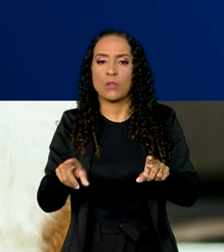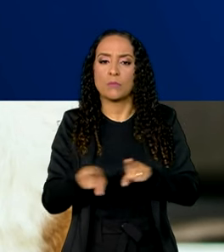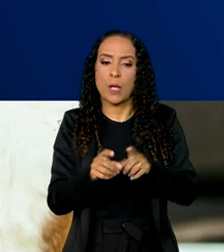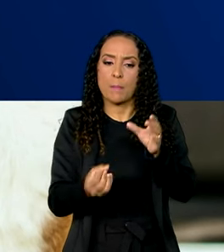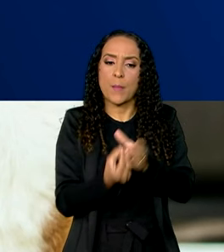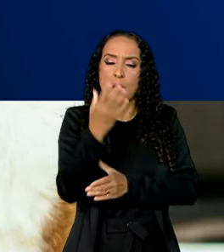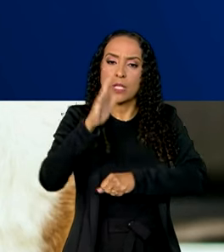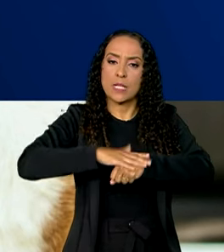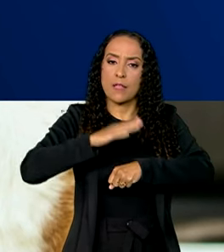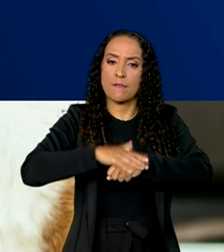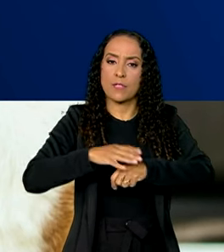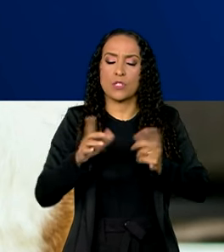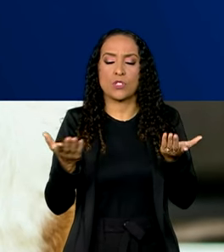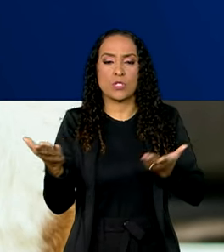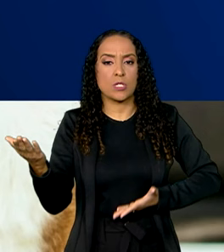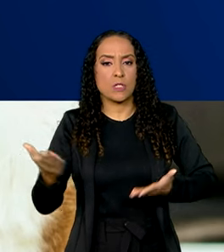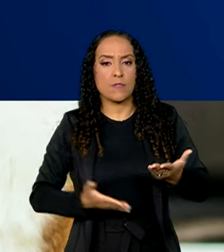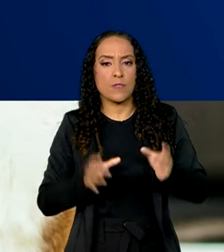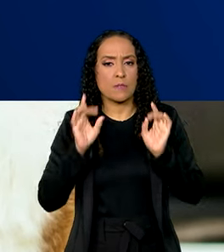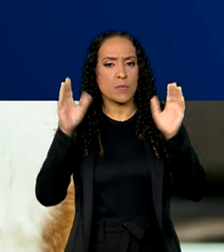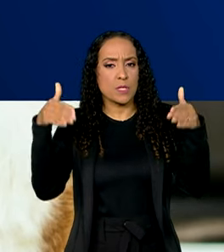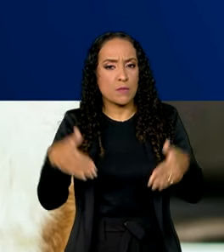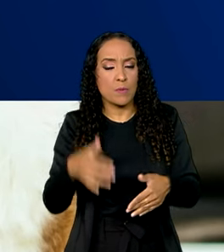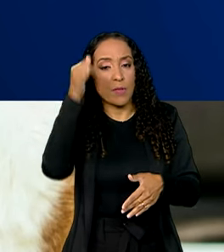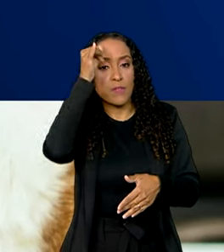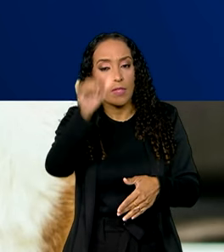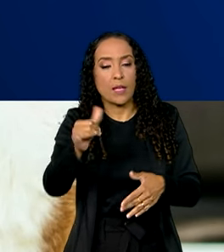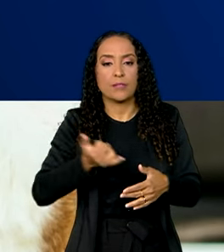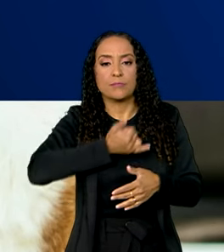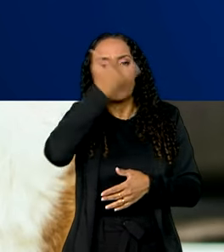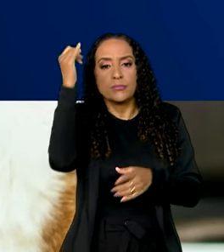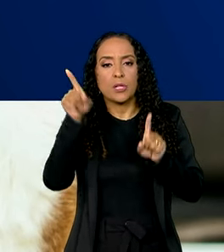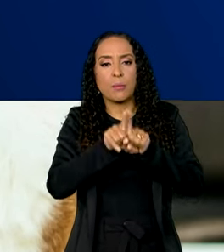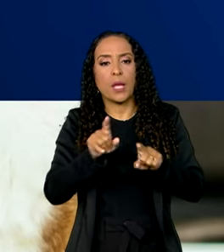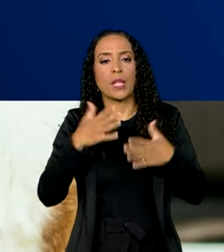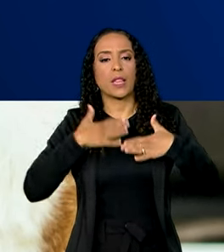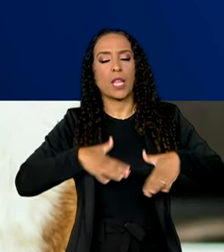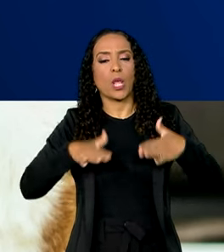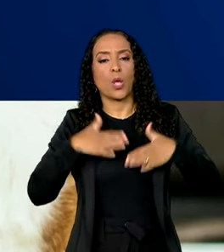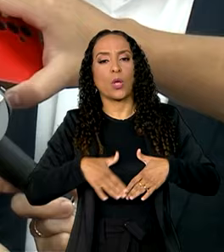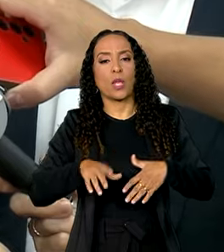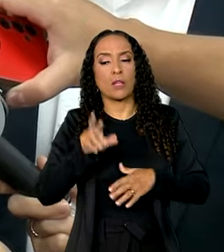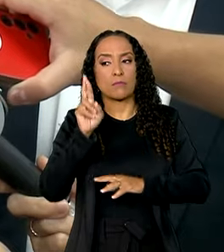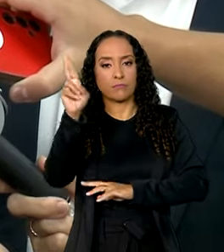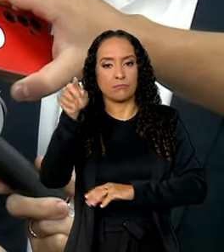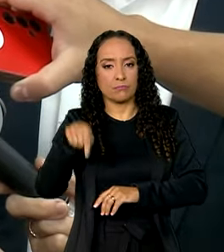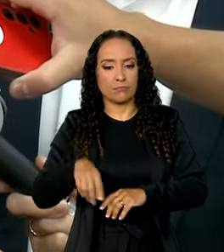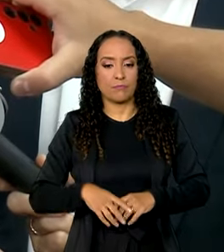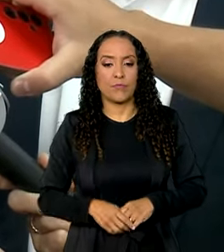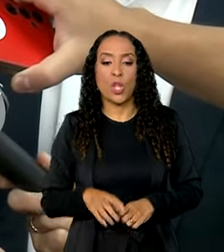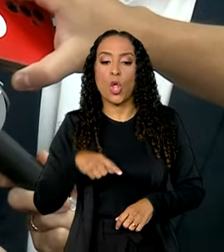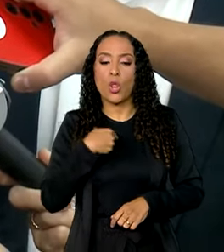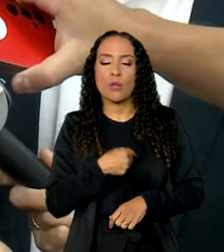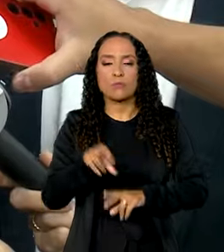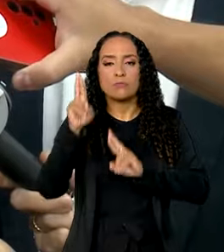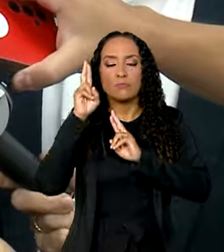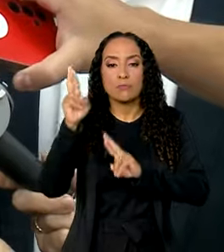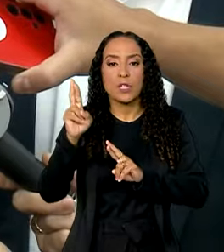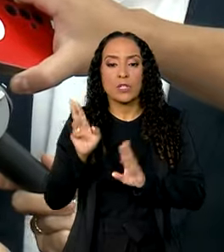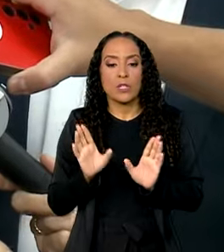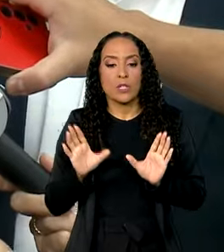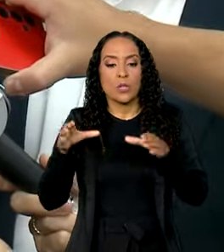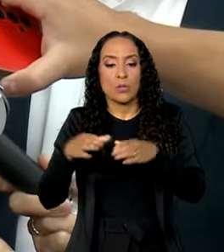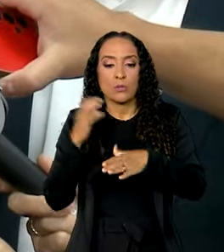de serviços específicos de segurança para a prevenção de incidentes e maior tranquilidade aos tutores. A gente espera com isso que as companhias